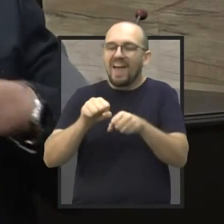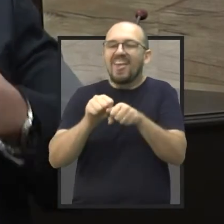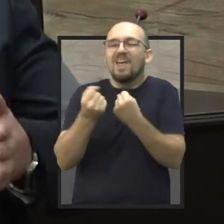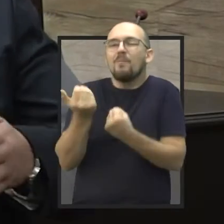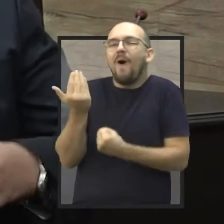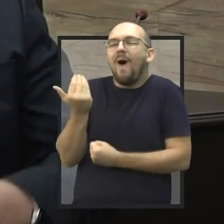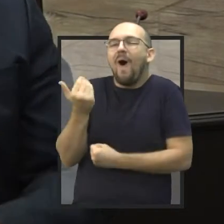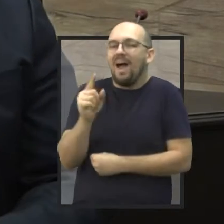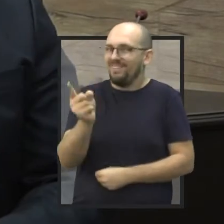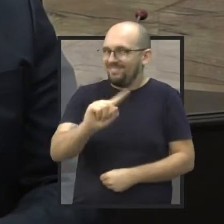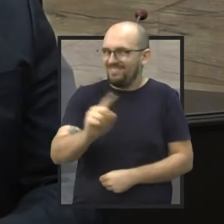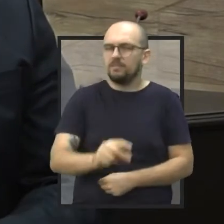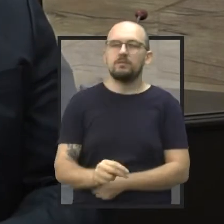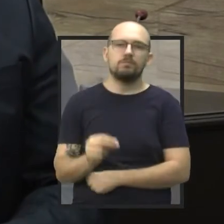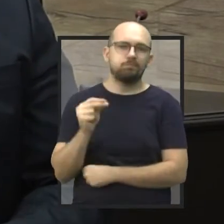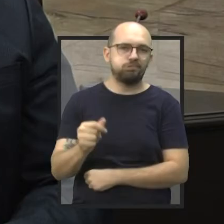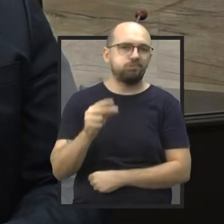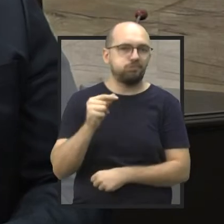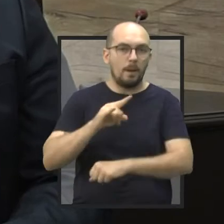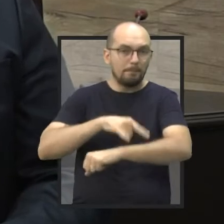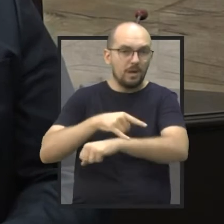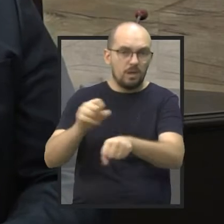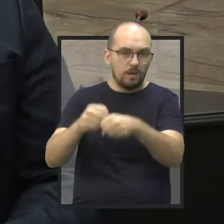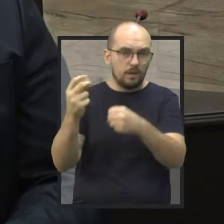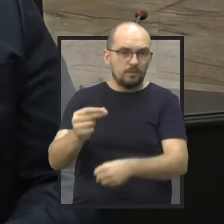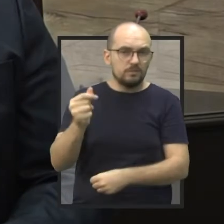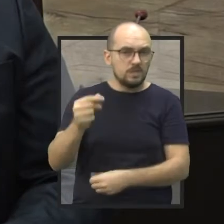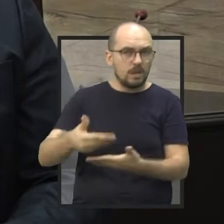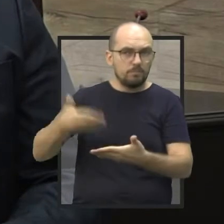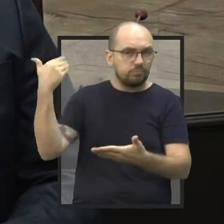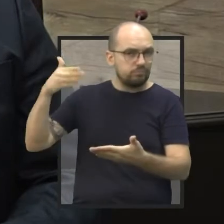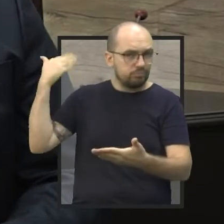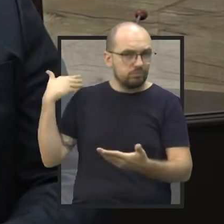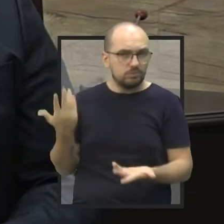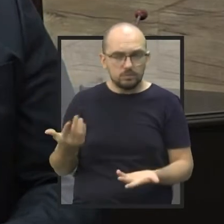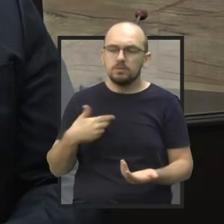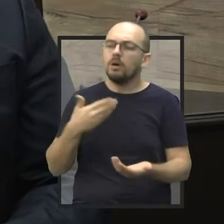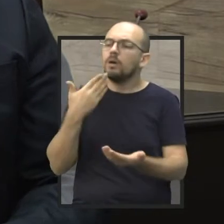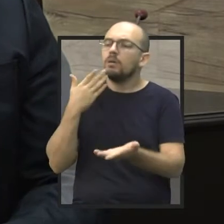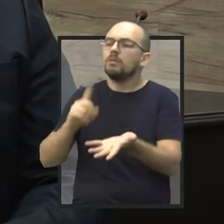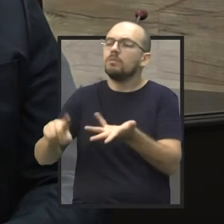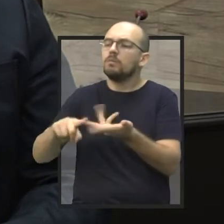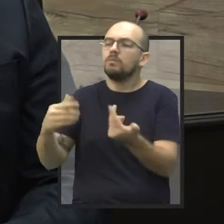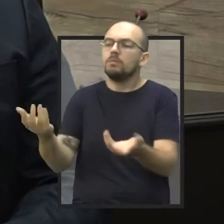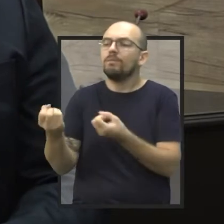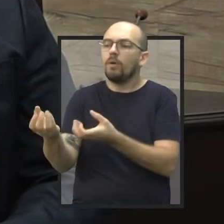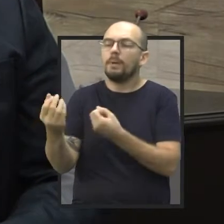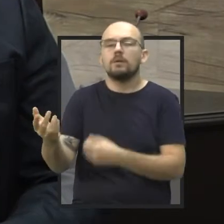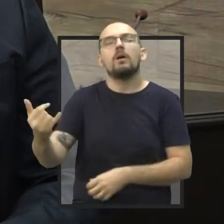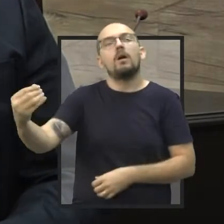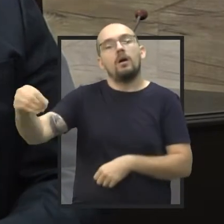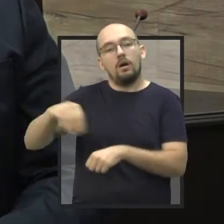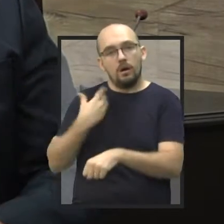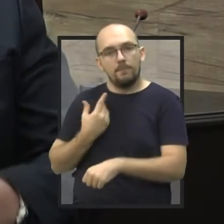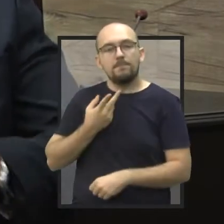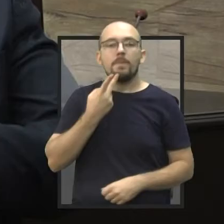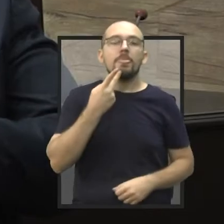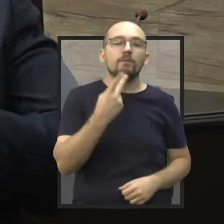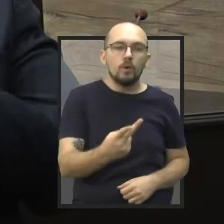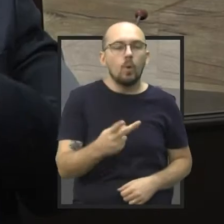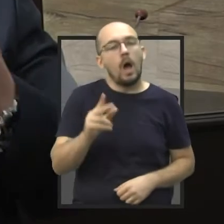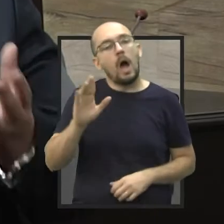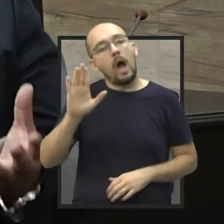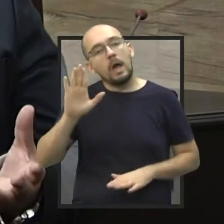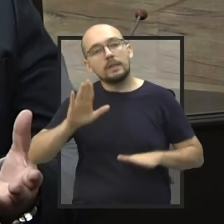agora, não está ruim agora. Então, eu busquei junto à prefeitura as informações a respeito disso. Eles me informaram que depende de toda uma